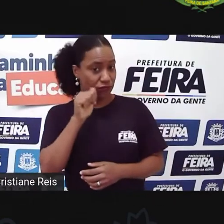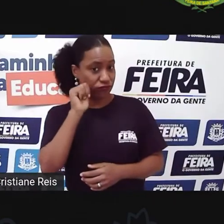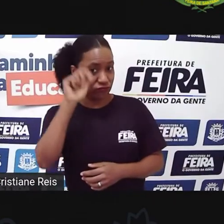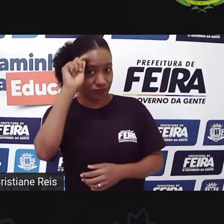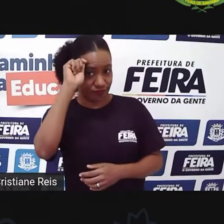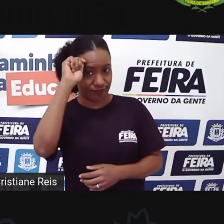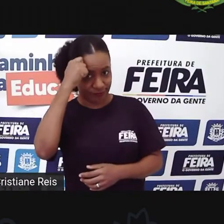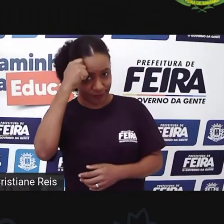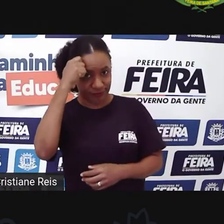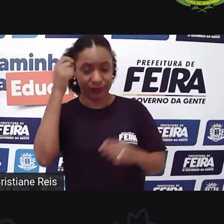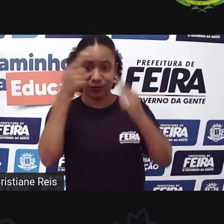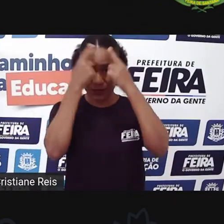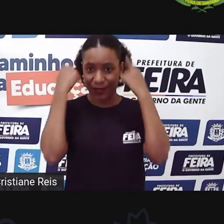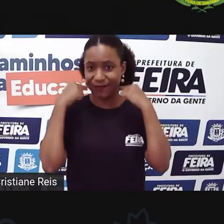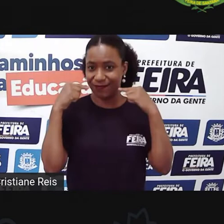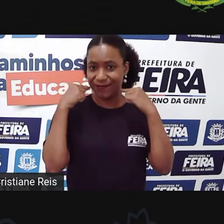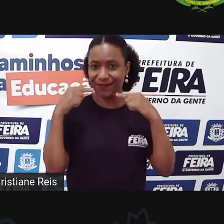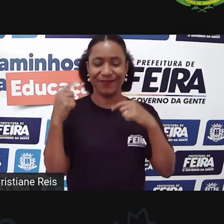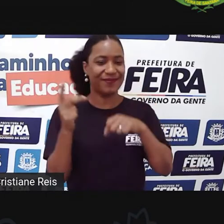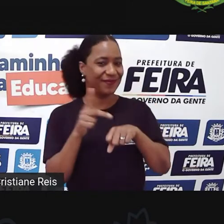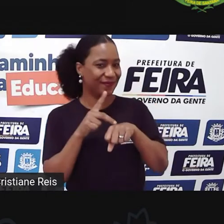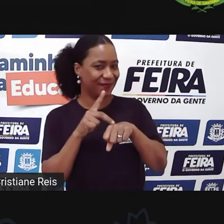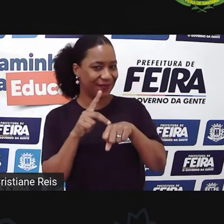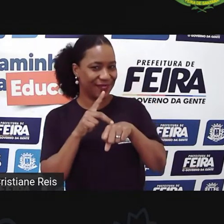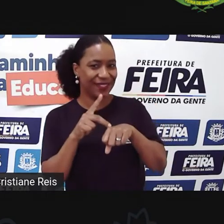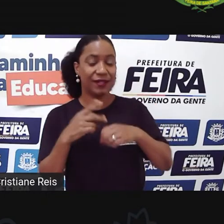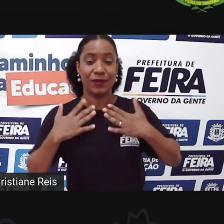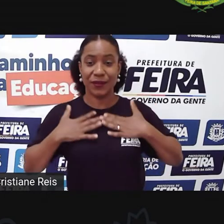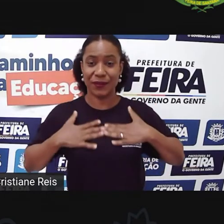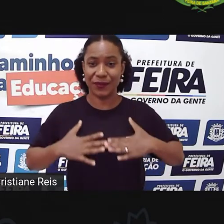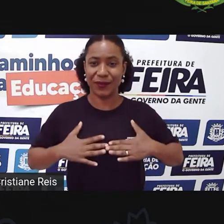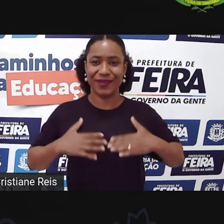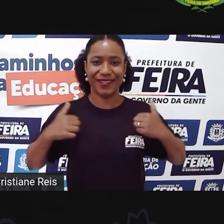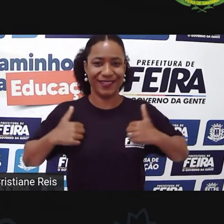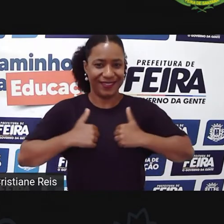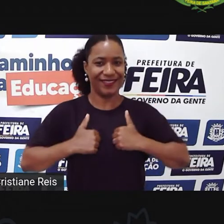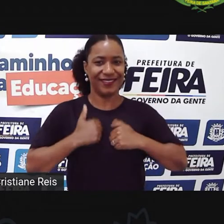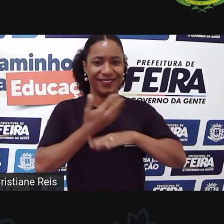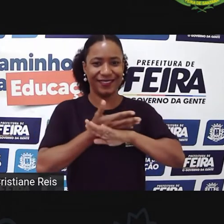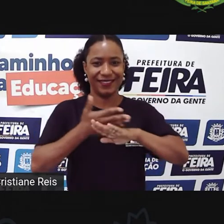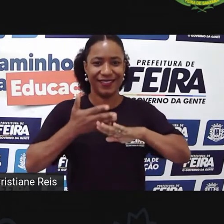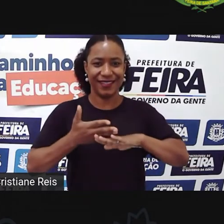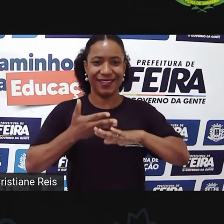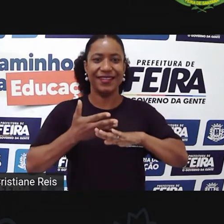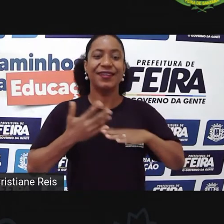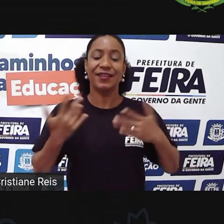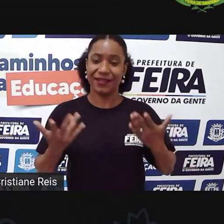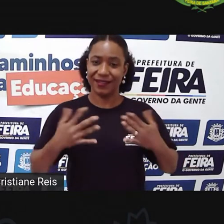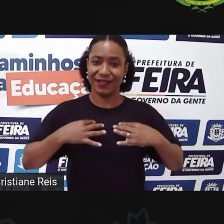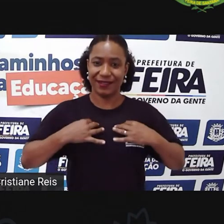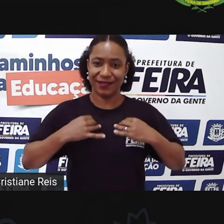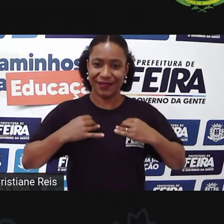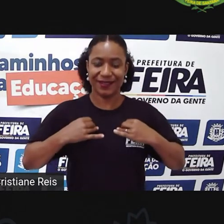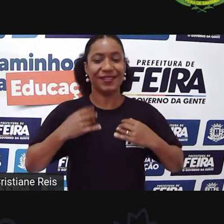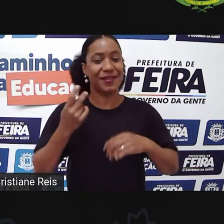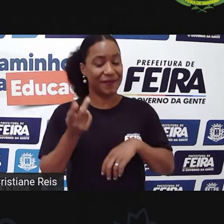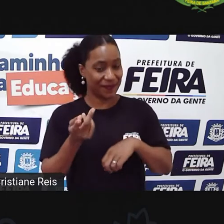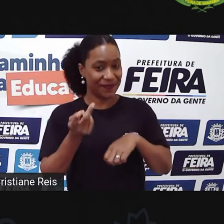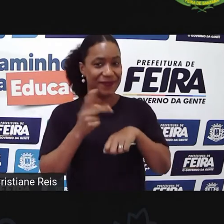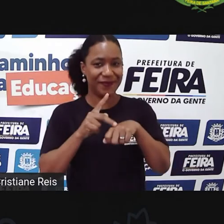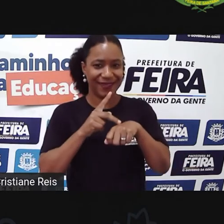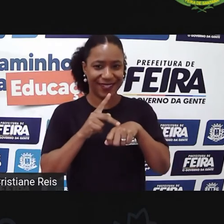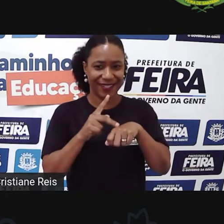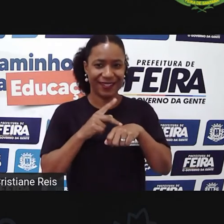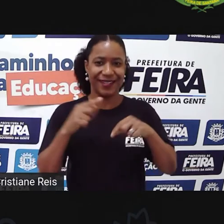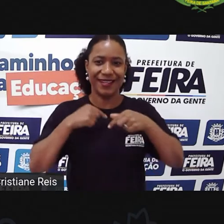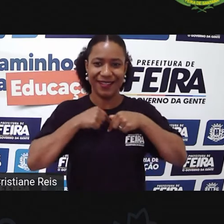altura do ombro, tô trajando um jaleco branco, uma blusa preta com os detalhezinhos brancos, atrás de mim